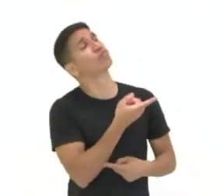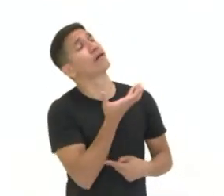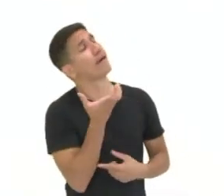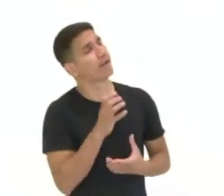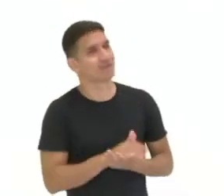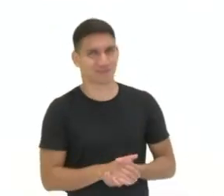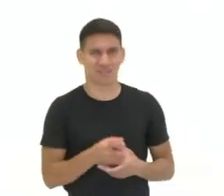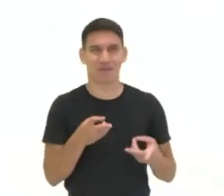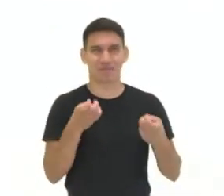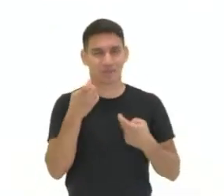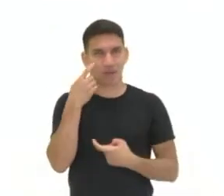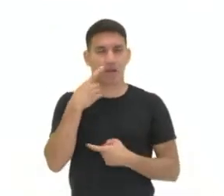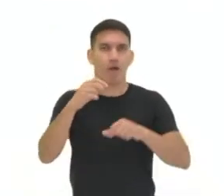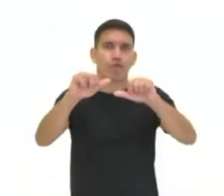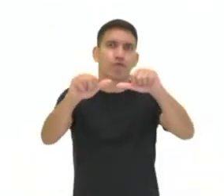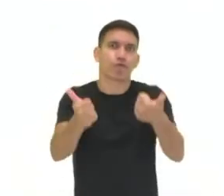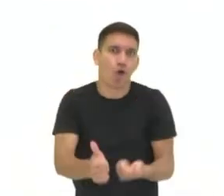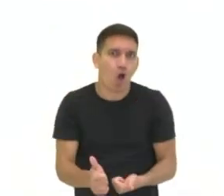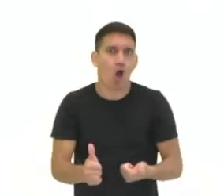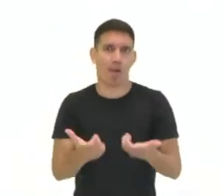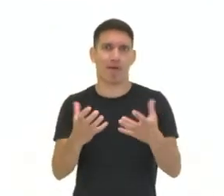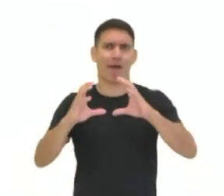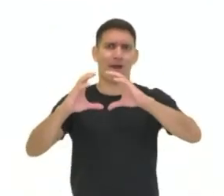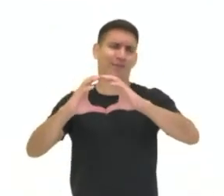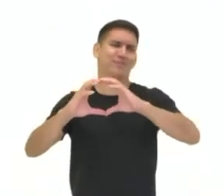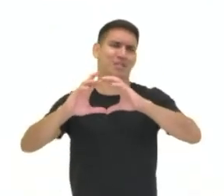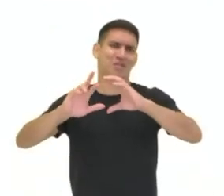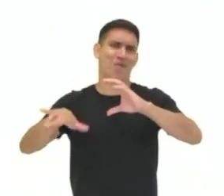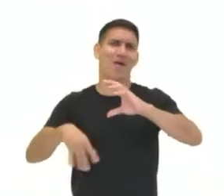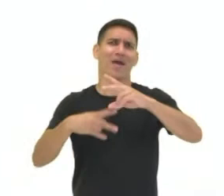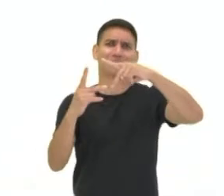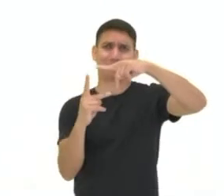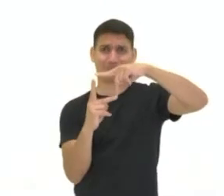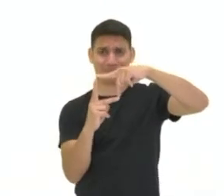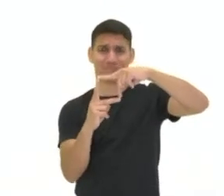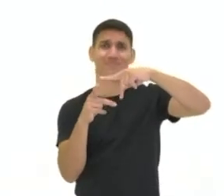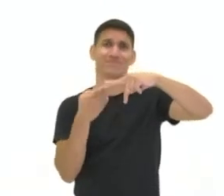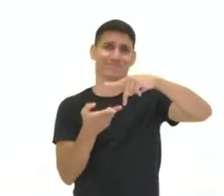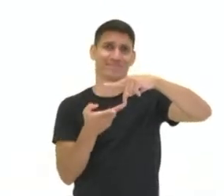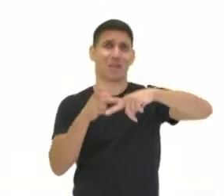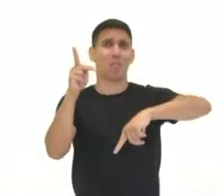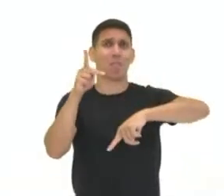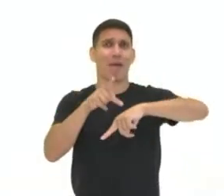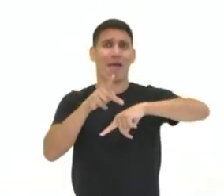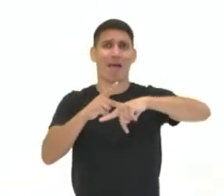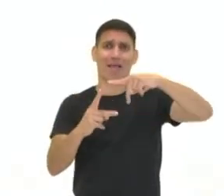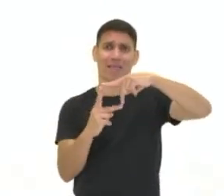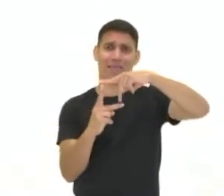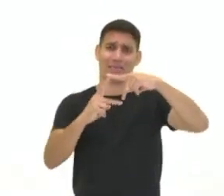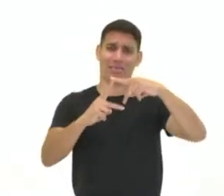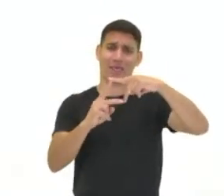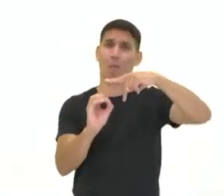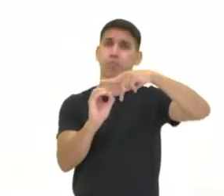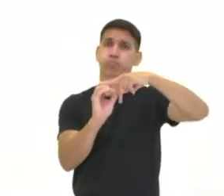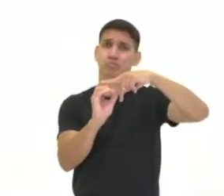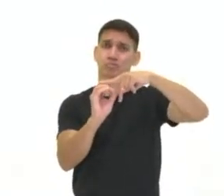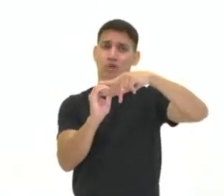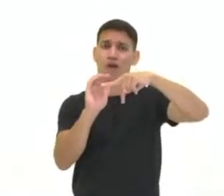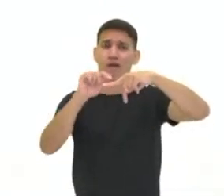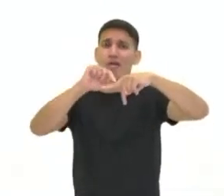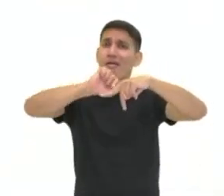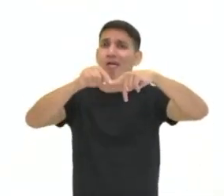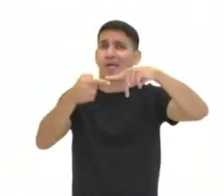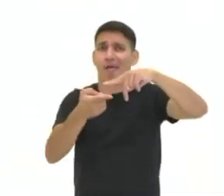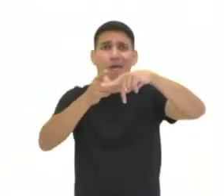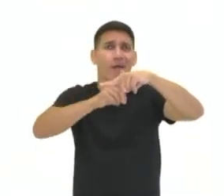característica da roda, né? Ela parece um concreto feito no formato quadrado, né? Em princípio a roda externa que se esperava